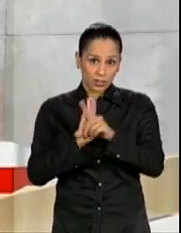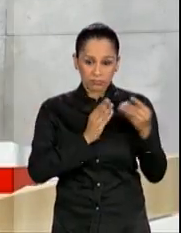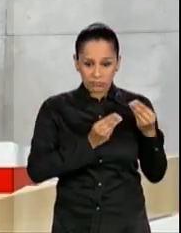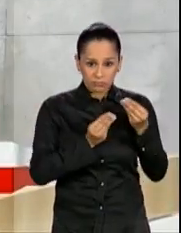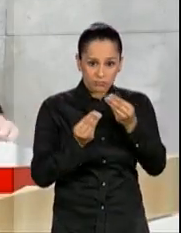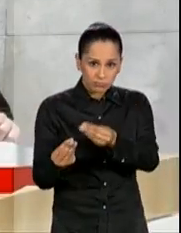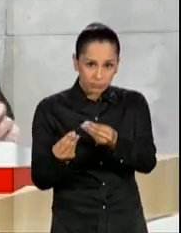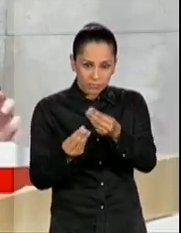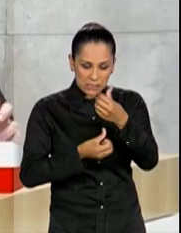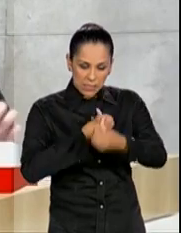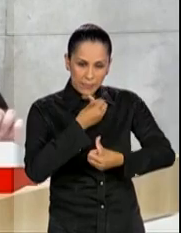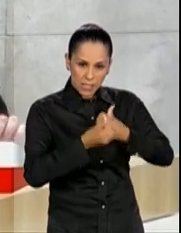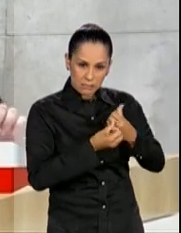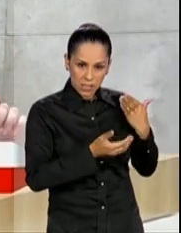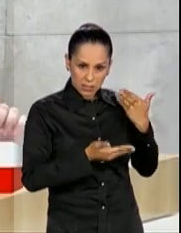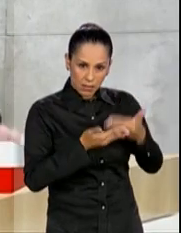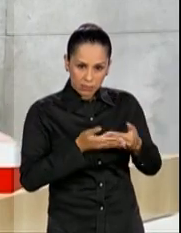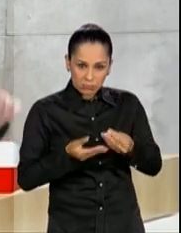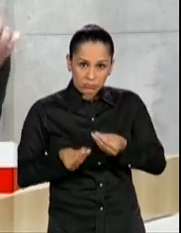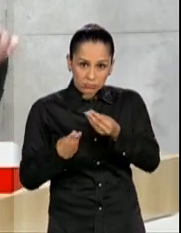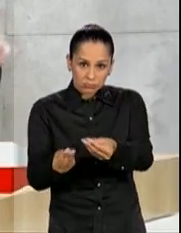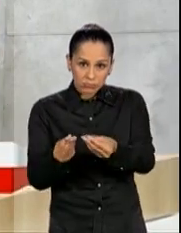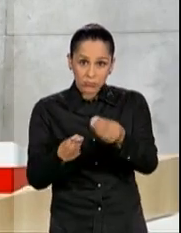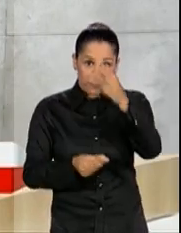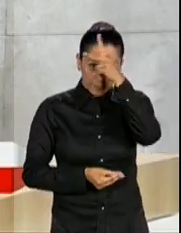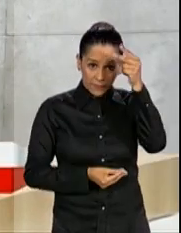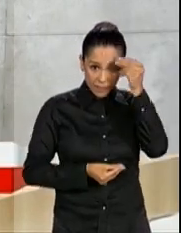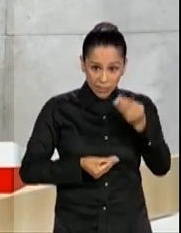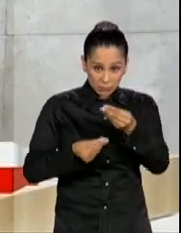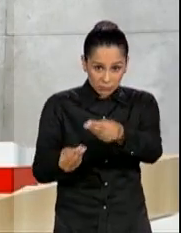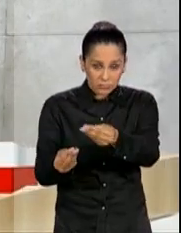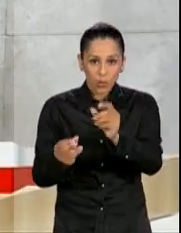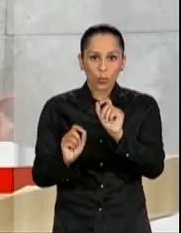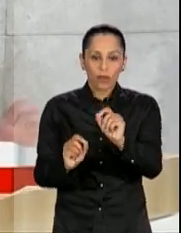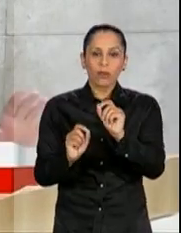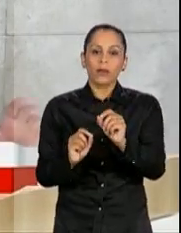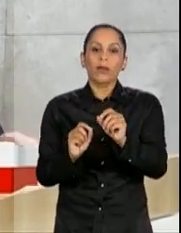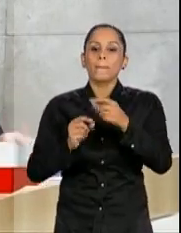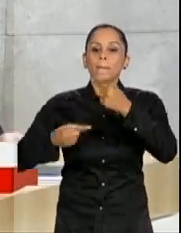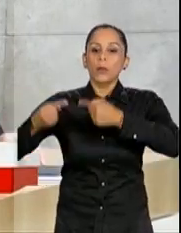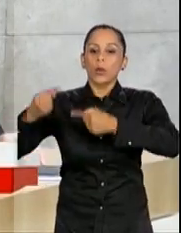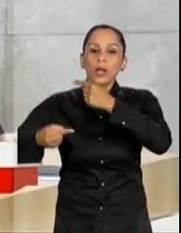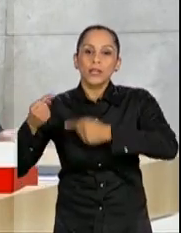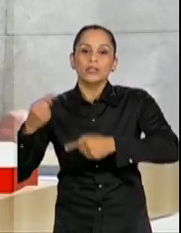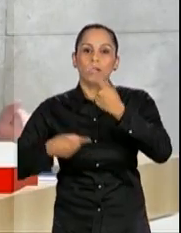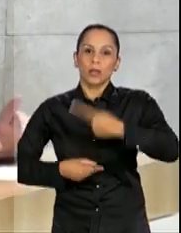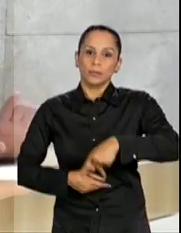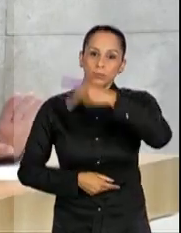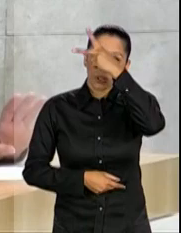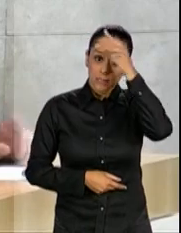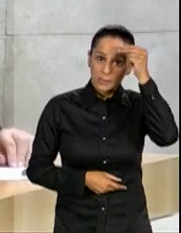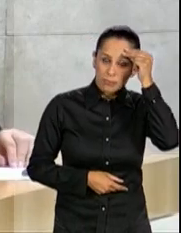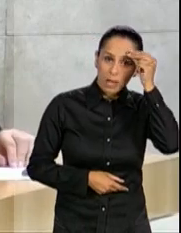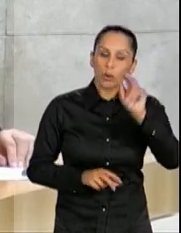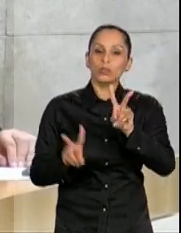prefeito, que é o projeto que institui a política municipal sobre drogas. O prefeito,